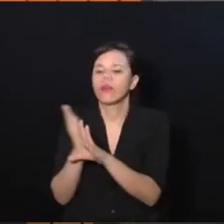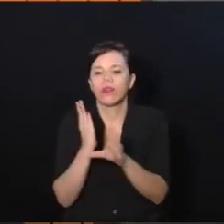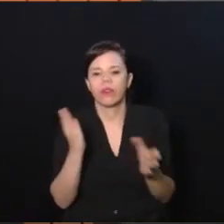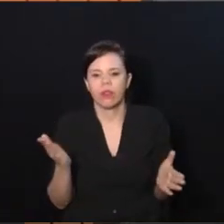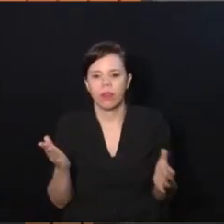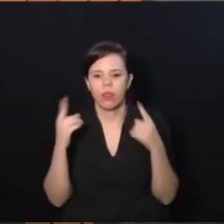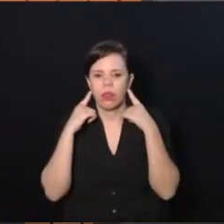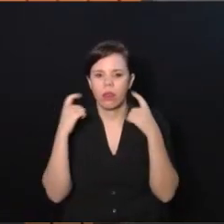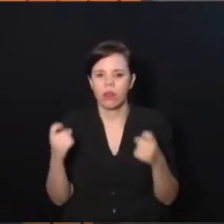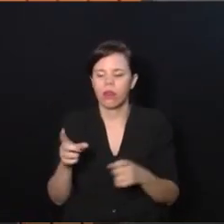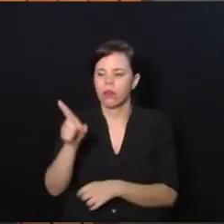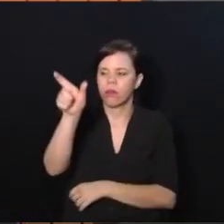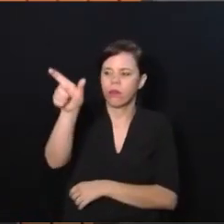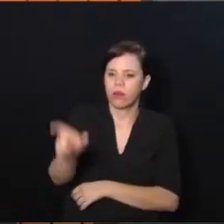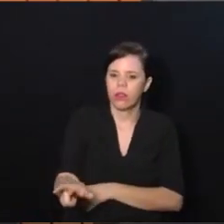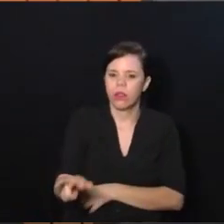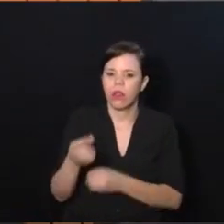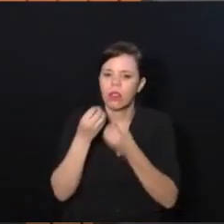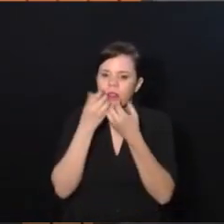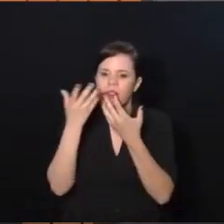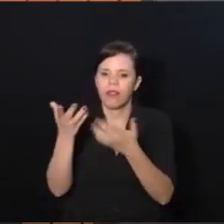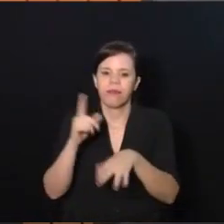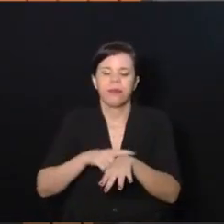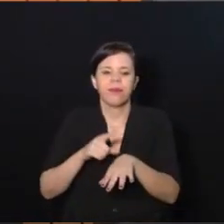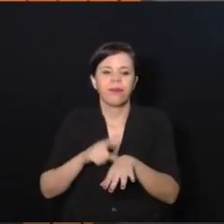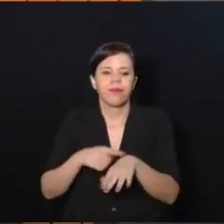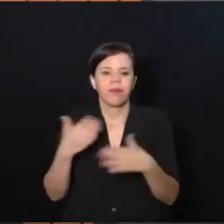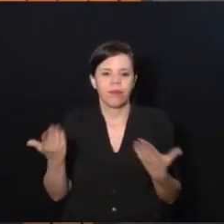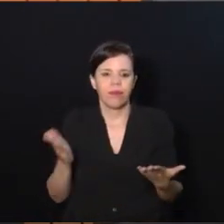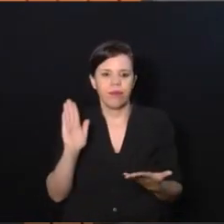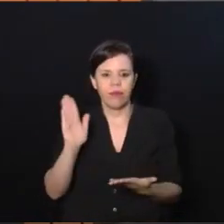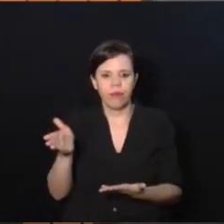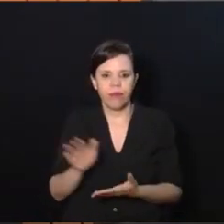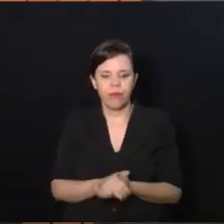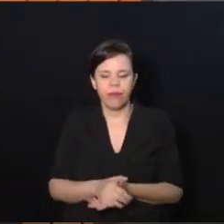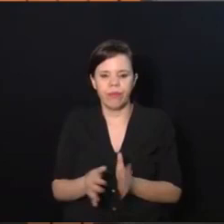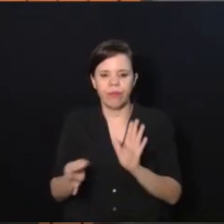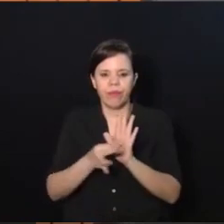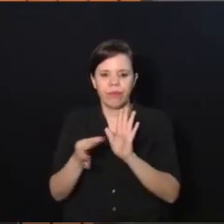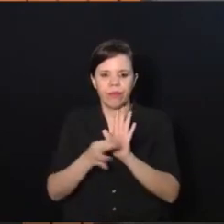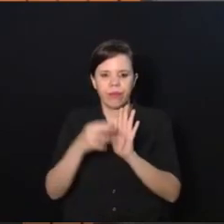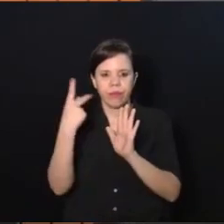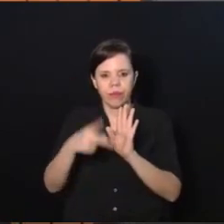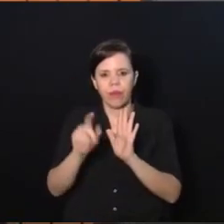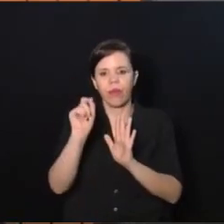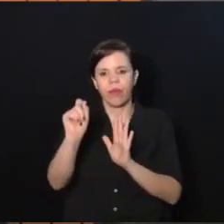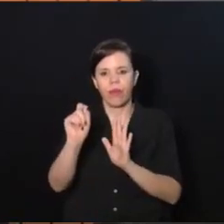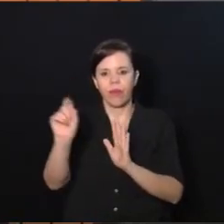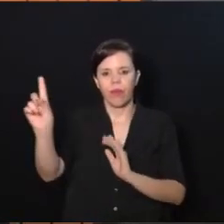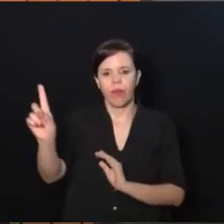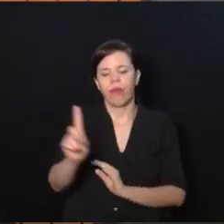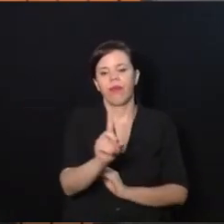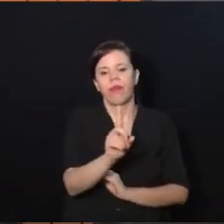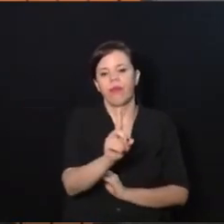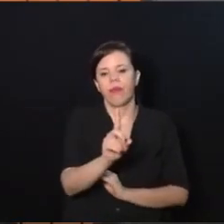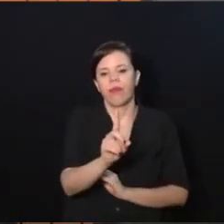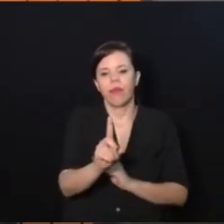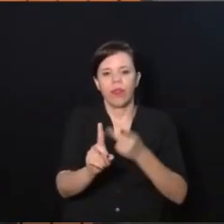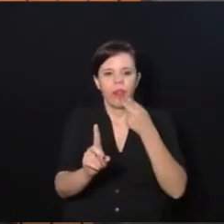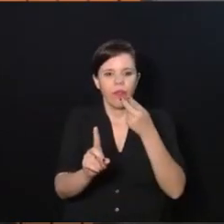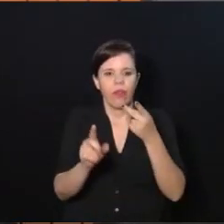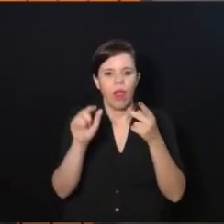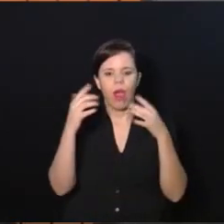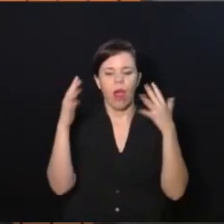a pessoa que está falando no momento. Então, eu até já deixo como sugestão que quem vier a falar em algum